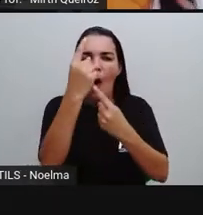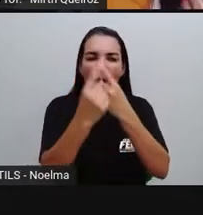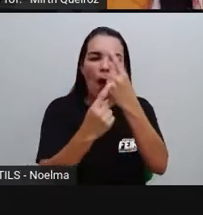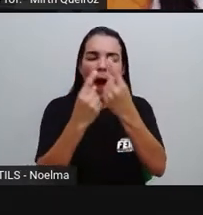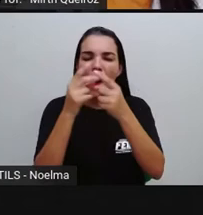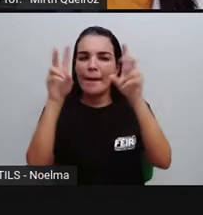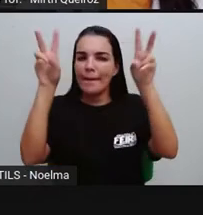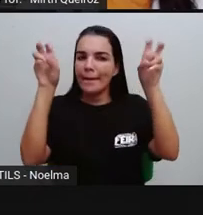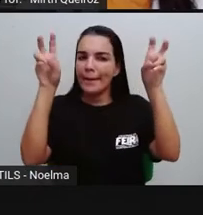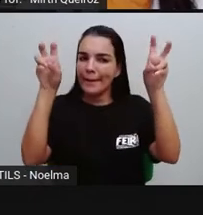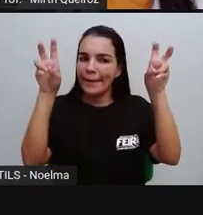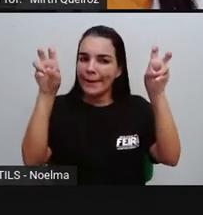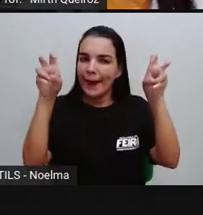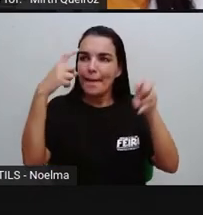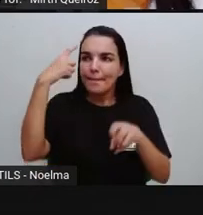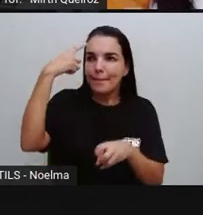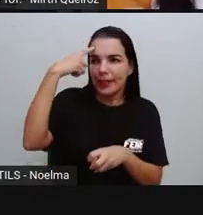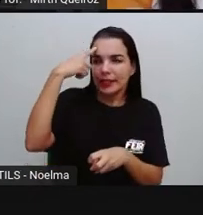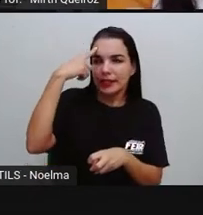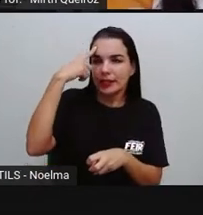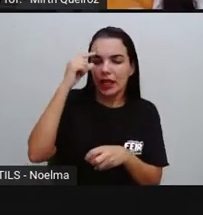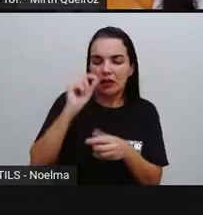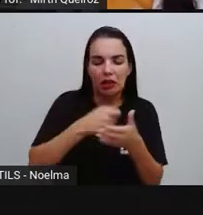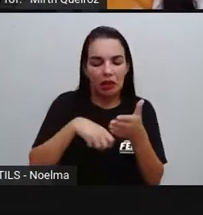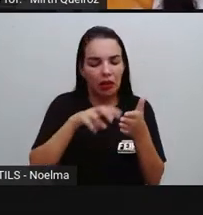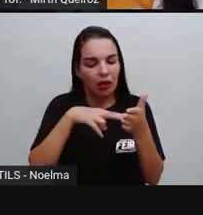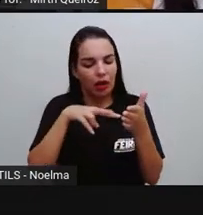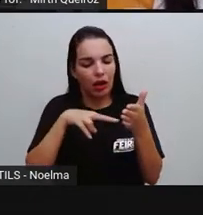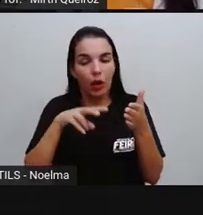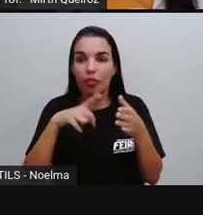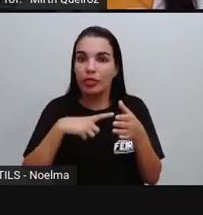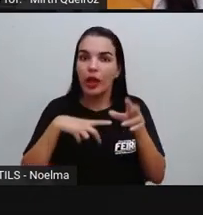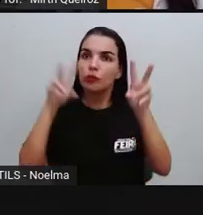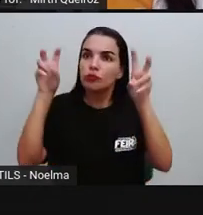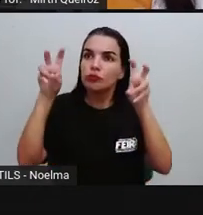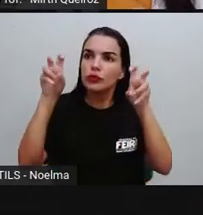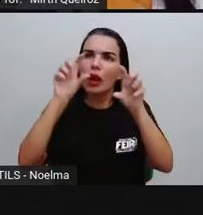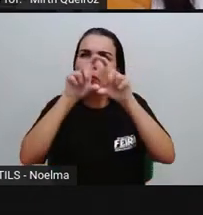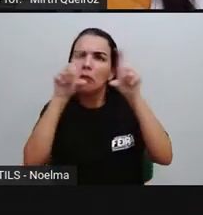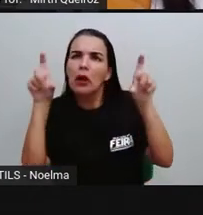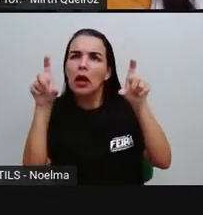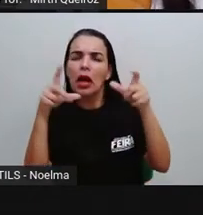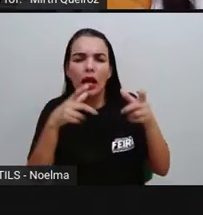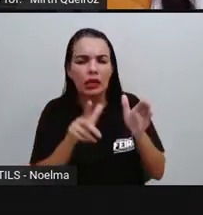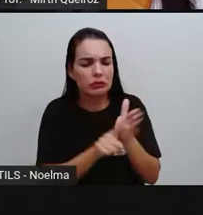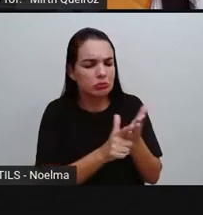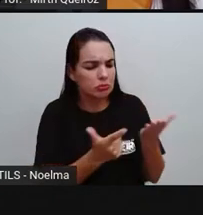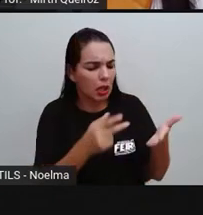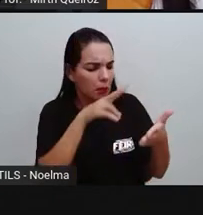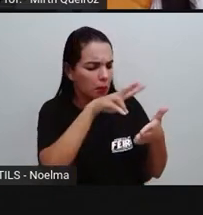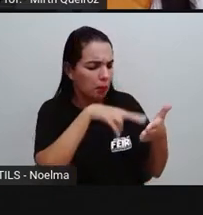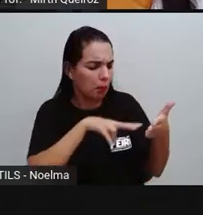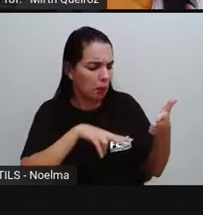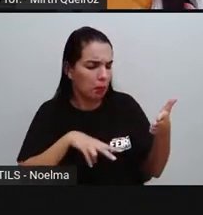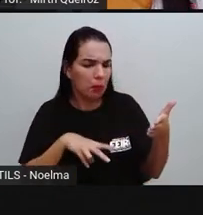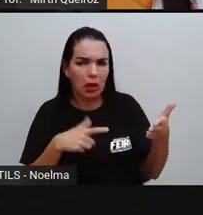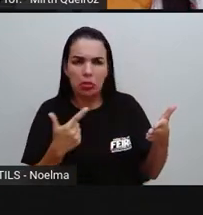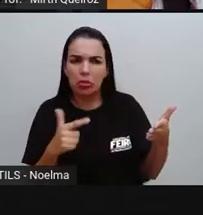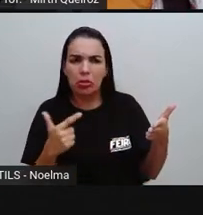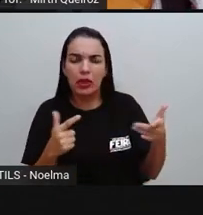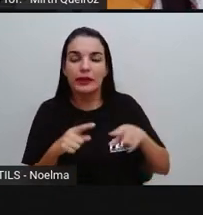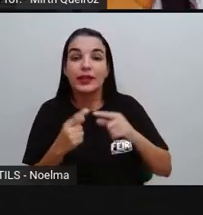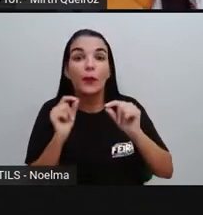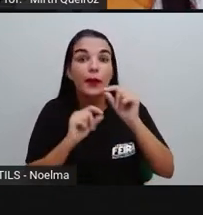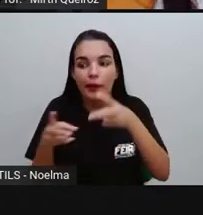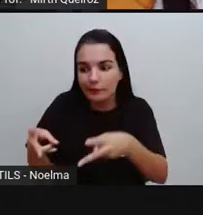pensa que é uma coisa e quando a gente vai ler a matéria é outra. Onde essas manchetes, elas são colocadas para chamar a atenção